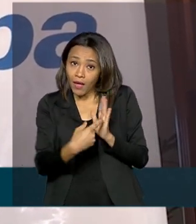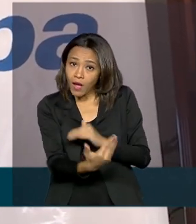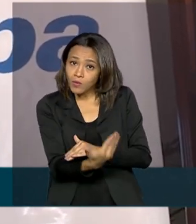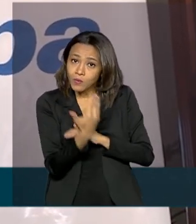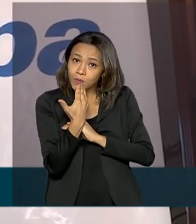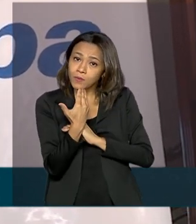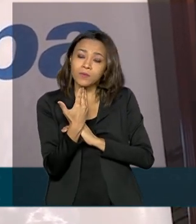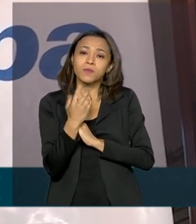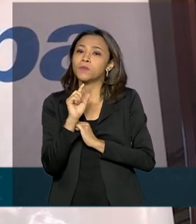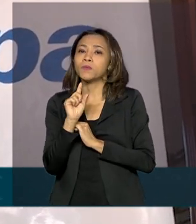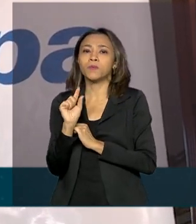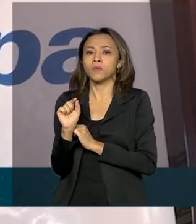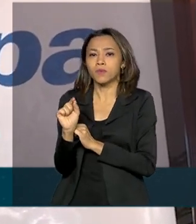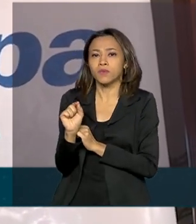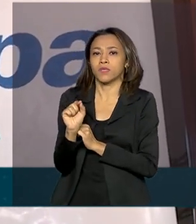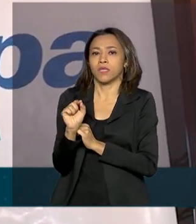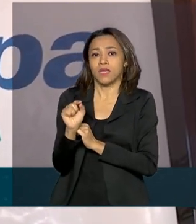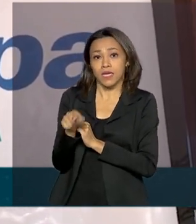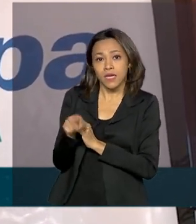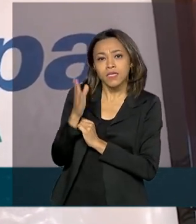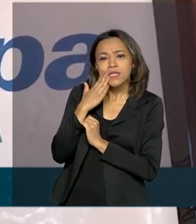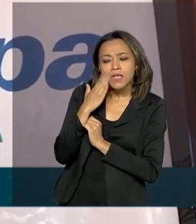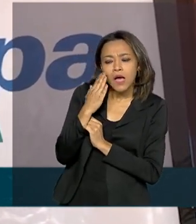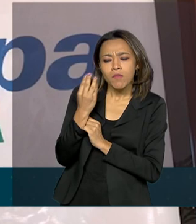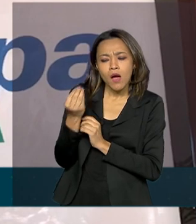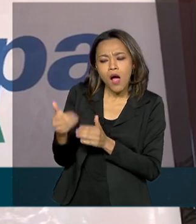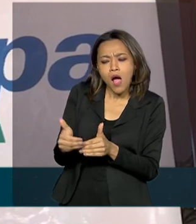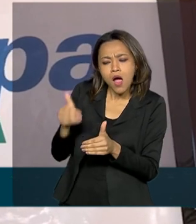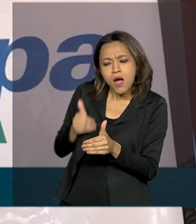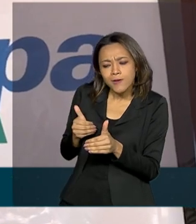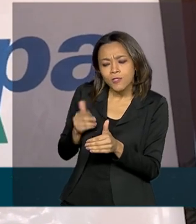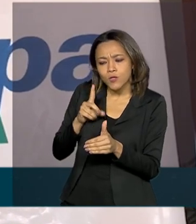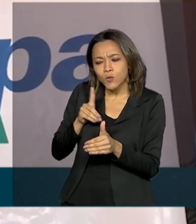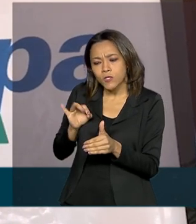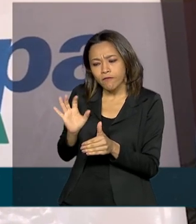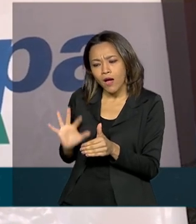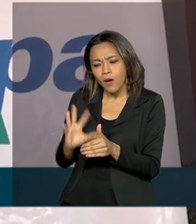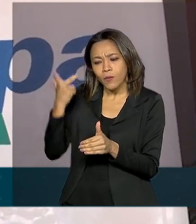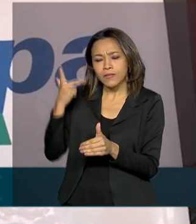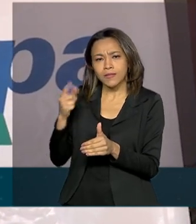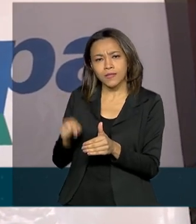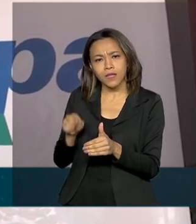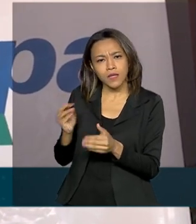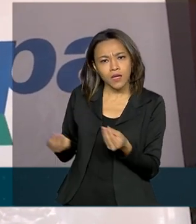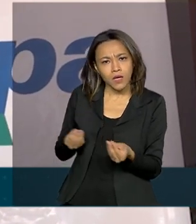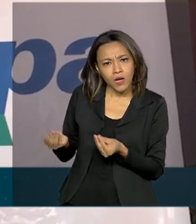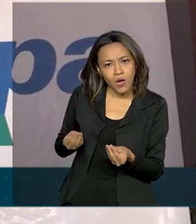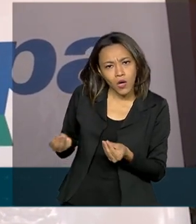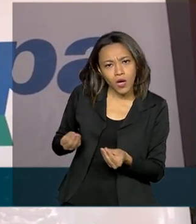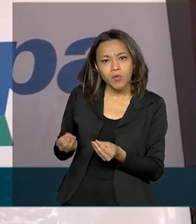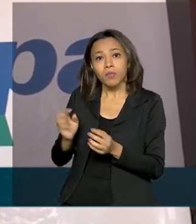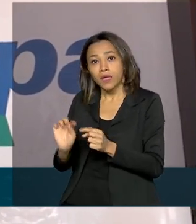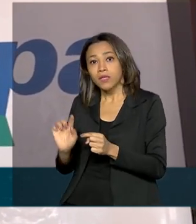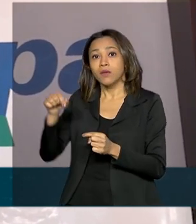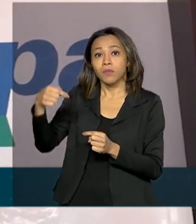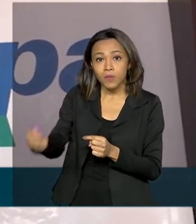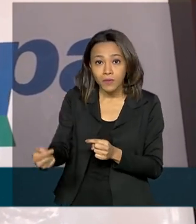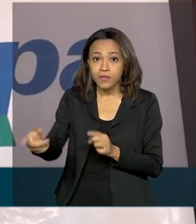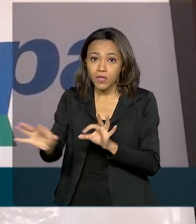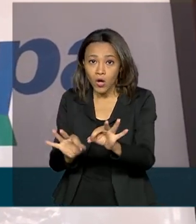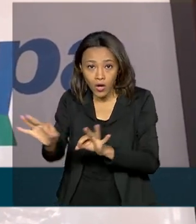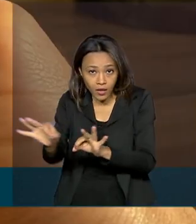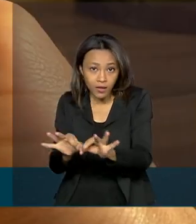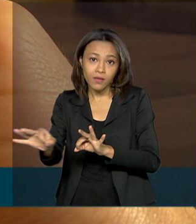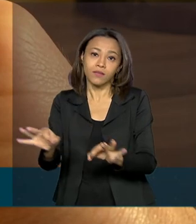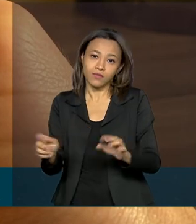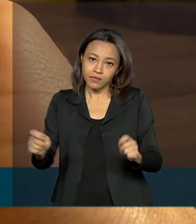permite que ele faça essa previsão com antecedência da data em que vai ocorrer aquele determinado estágio da planta para ele se programar para fazer a sua